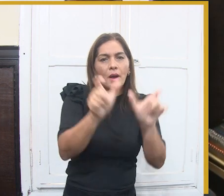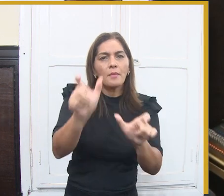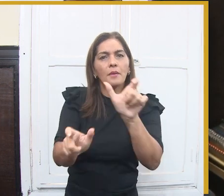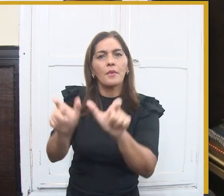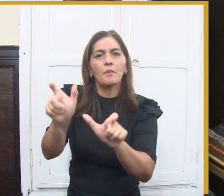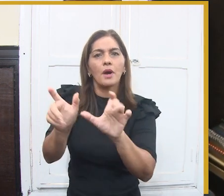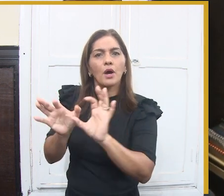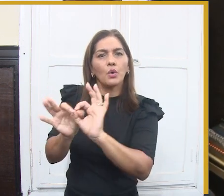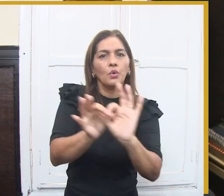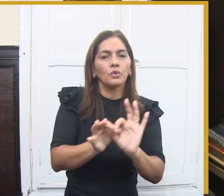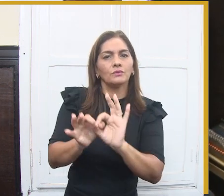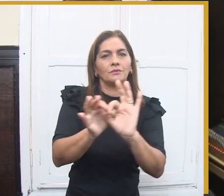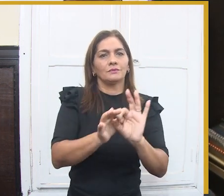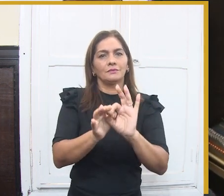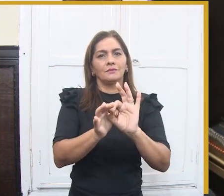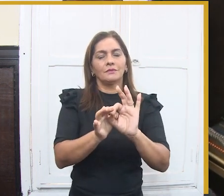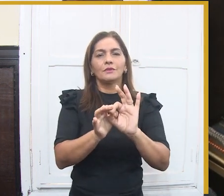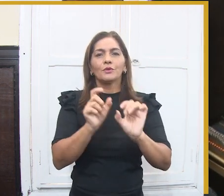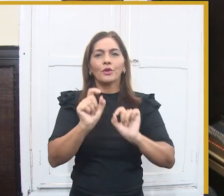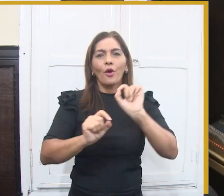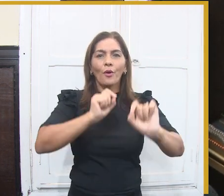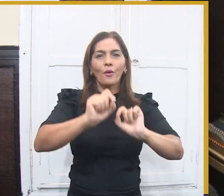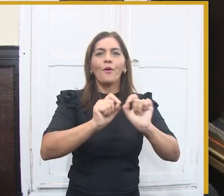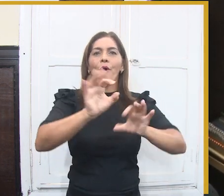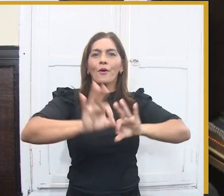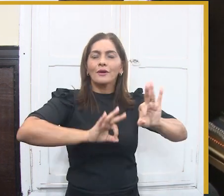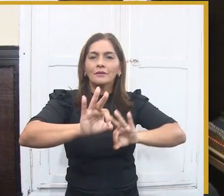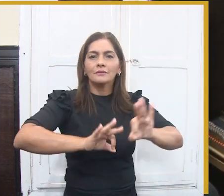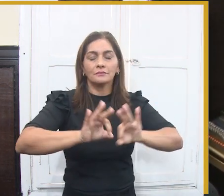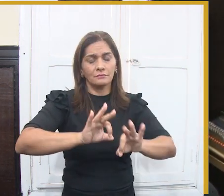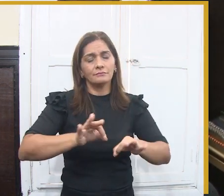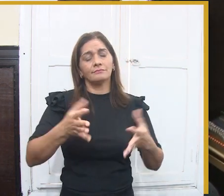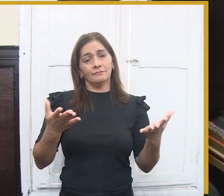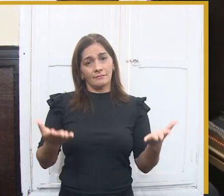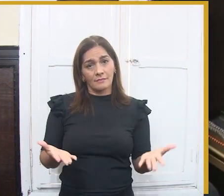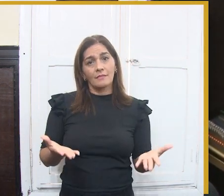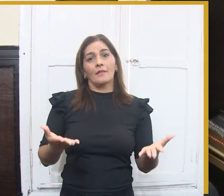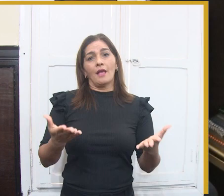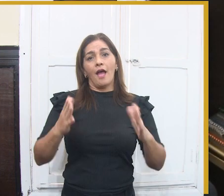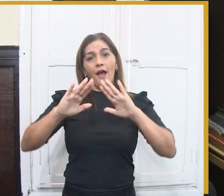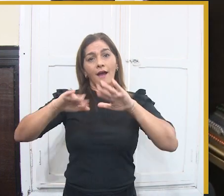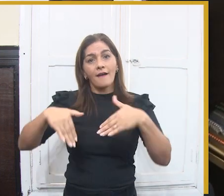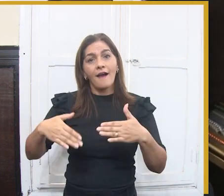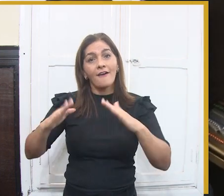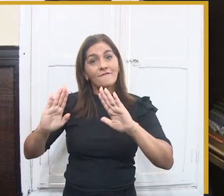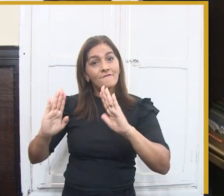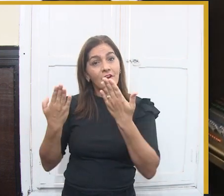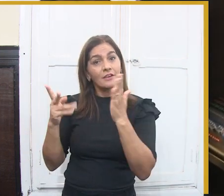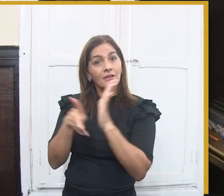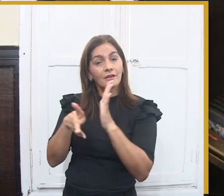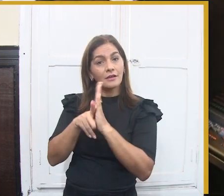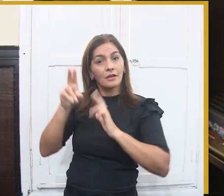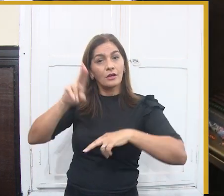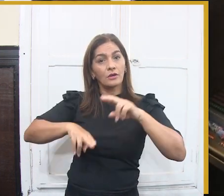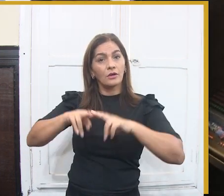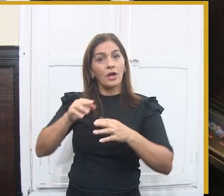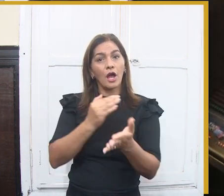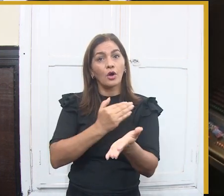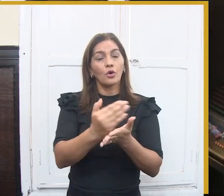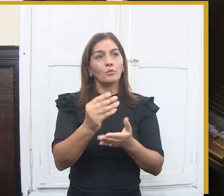do maior São João do Mundo. Que esse ano chega aos 40 anos, e muitas mãos